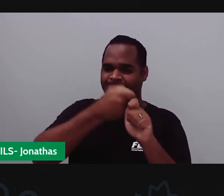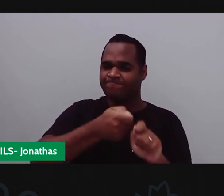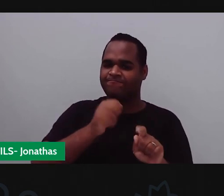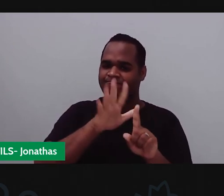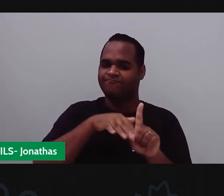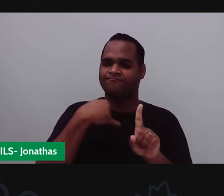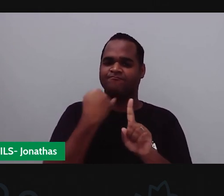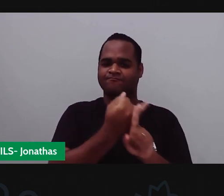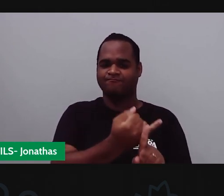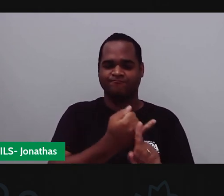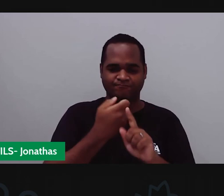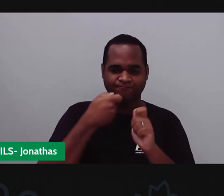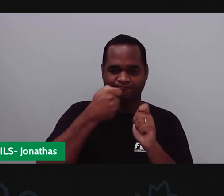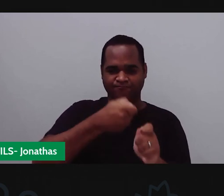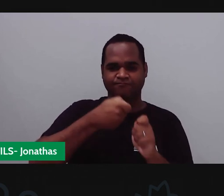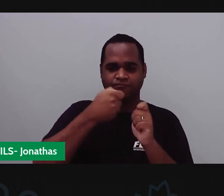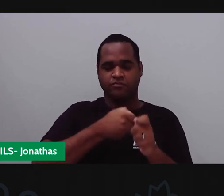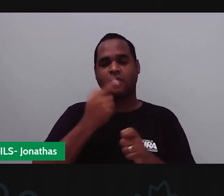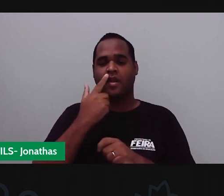traz muita tristeza,